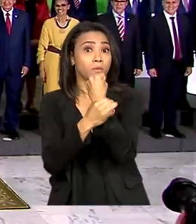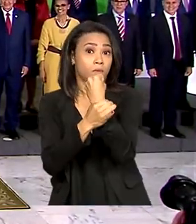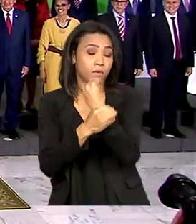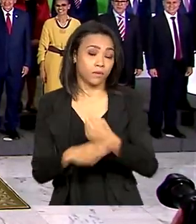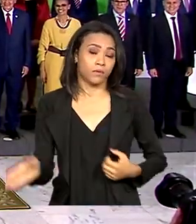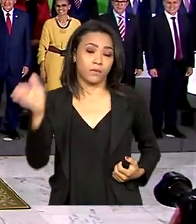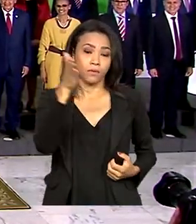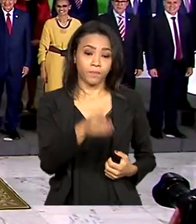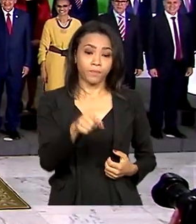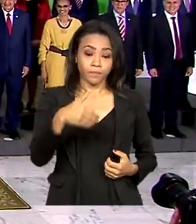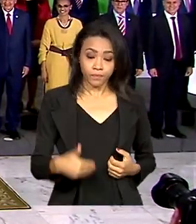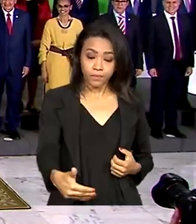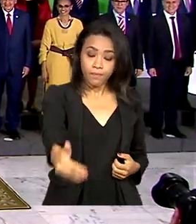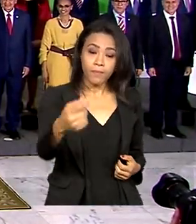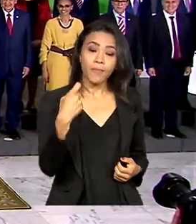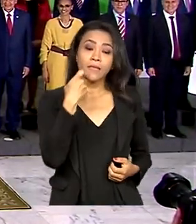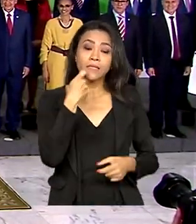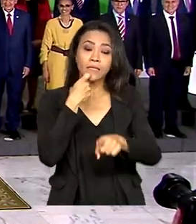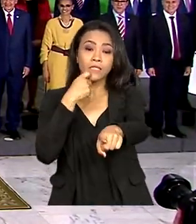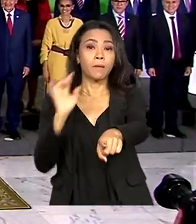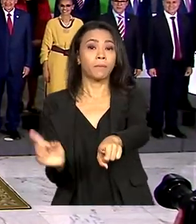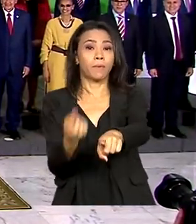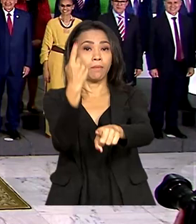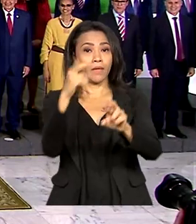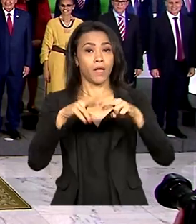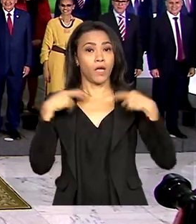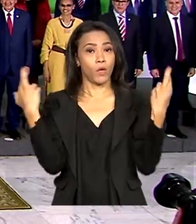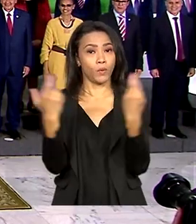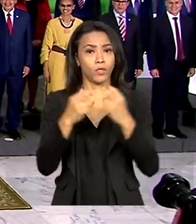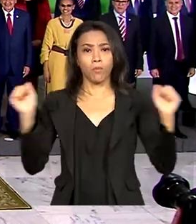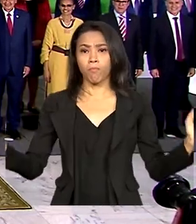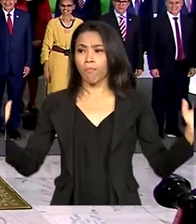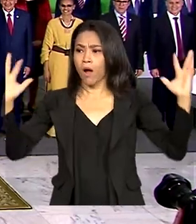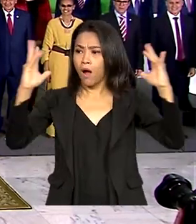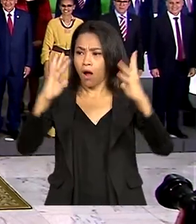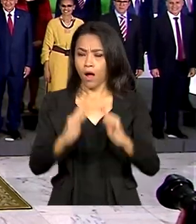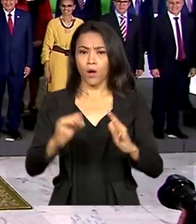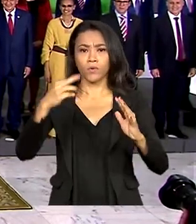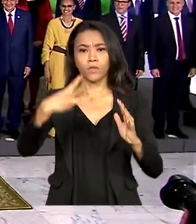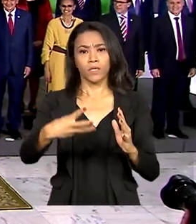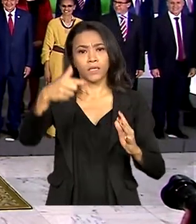-feira, Lula vai fazer a primeira reunião ministerial com todos os 37 empossados. a reunião ministerial todos 37